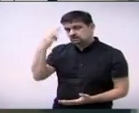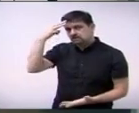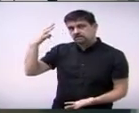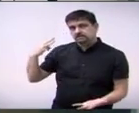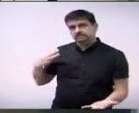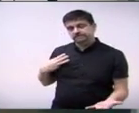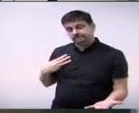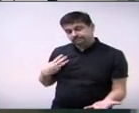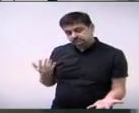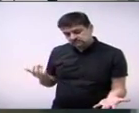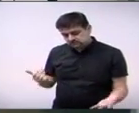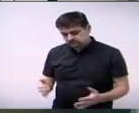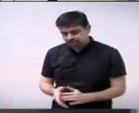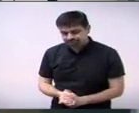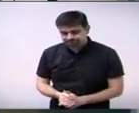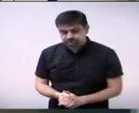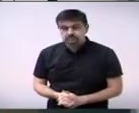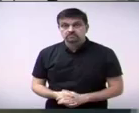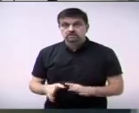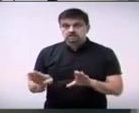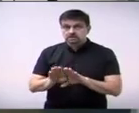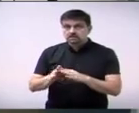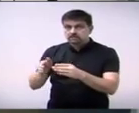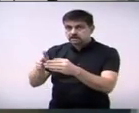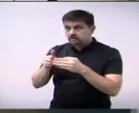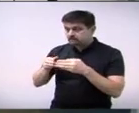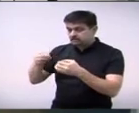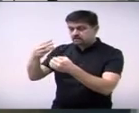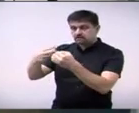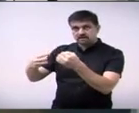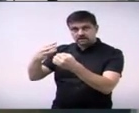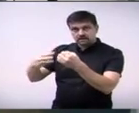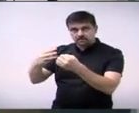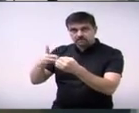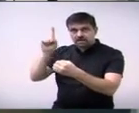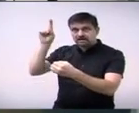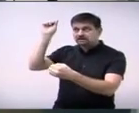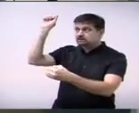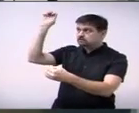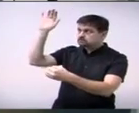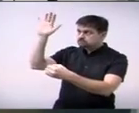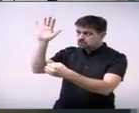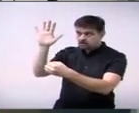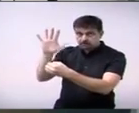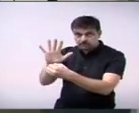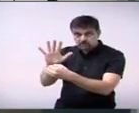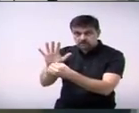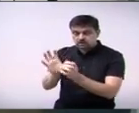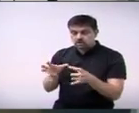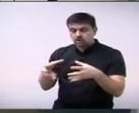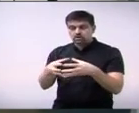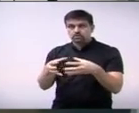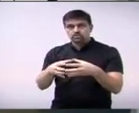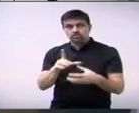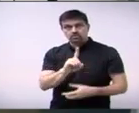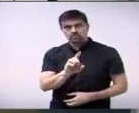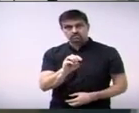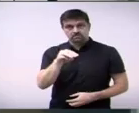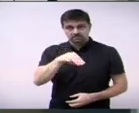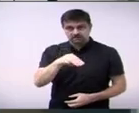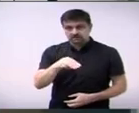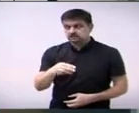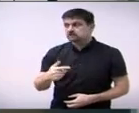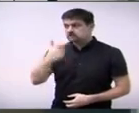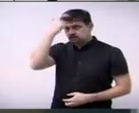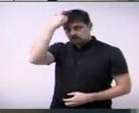também te proteja te ilumine que siga seus passos estaremos em lados opostos dessa vez mas